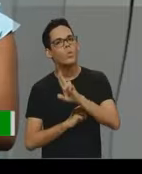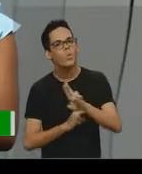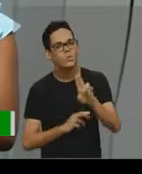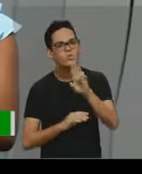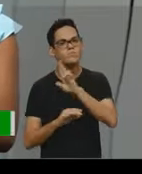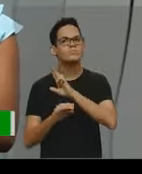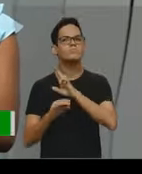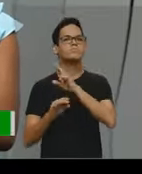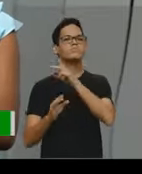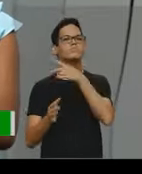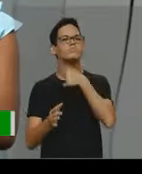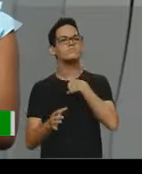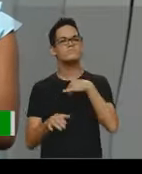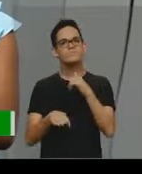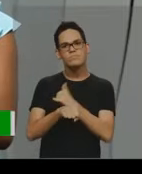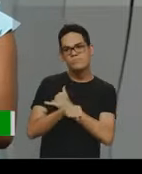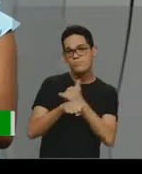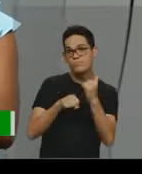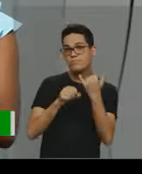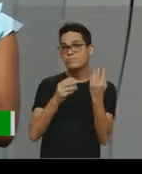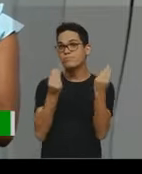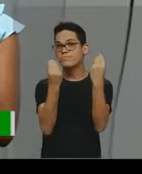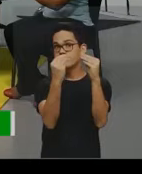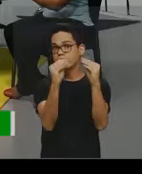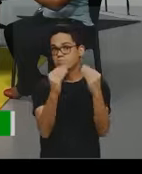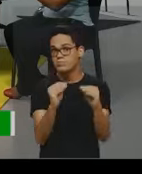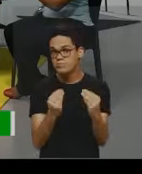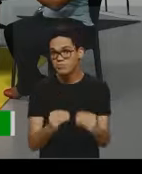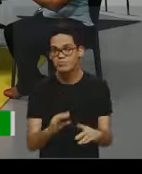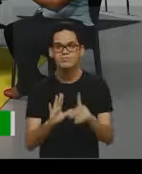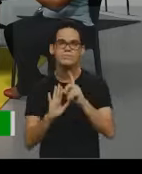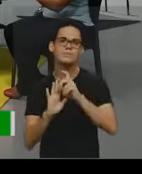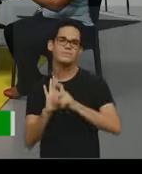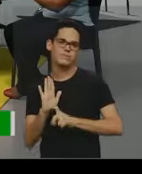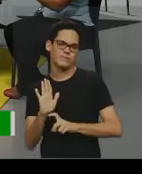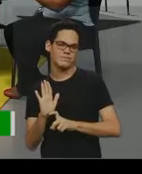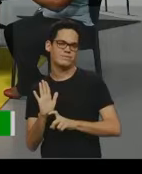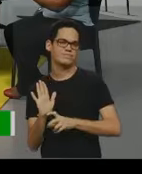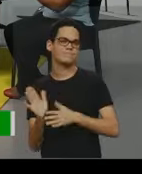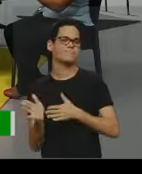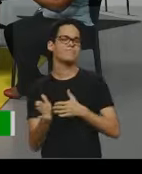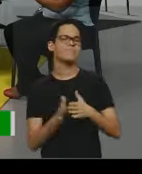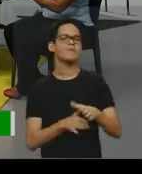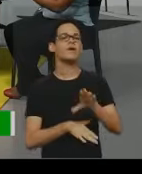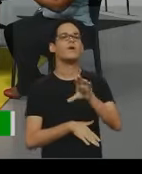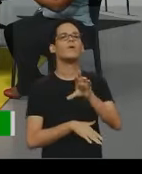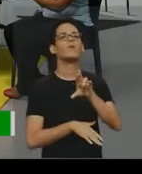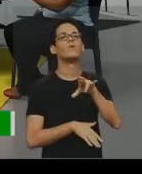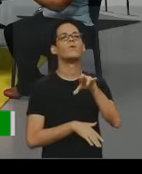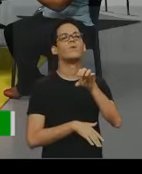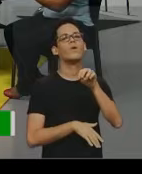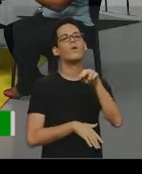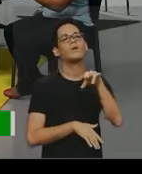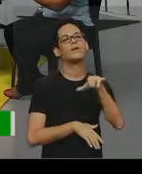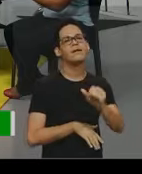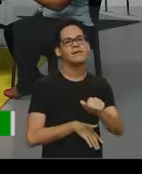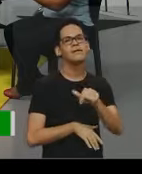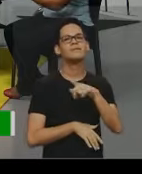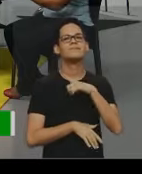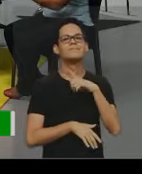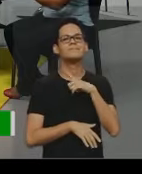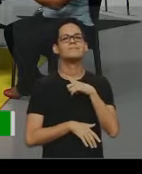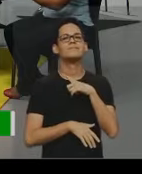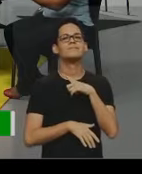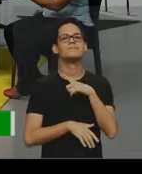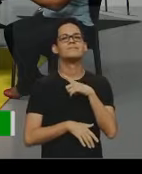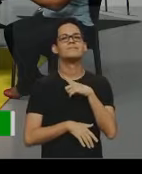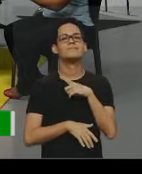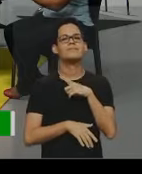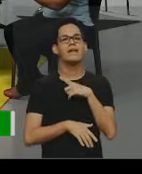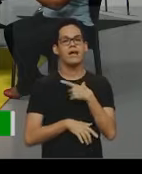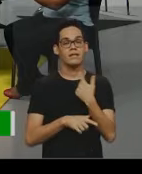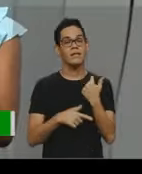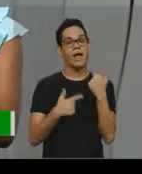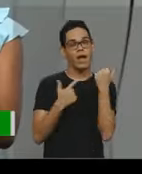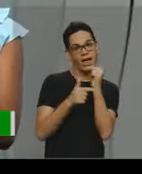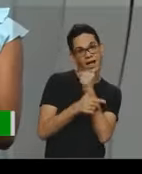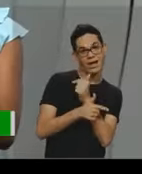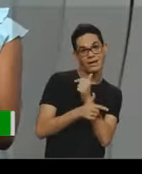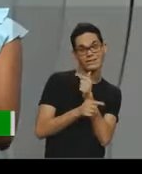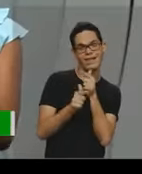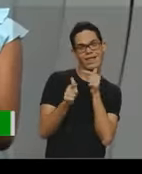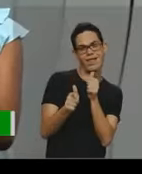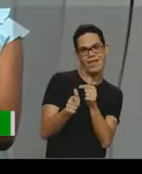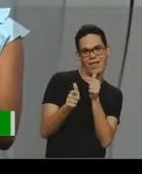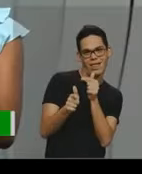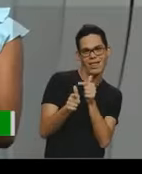texto ali, né, e a crônica também, ela pode ser, né, ter o tor, o tor, né, desculpa, humorístico, né, para